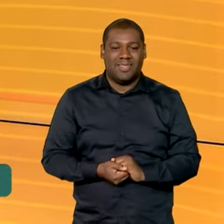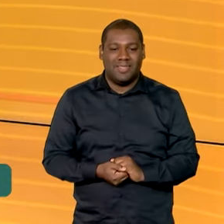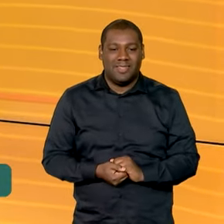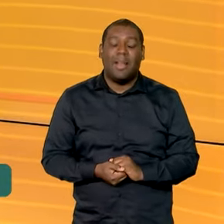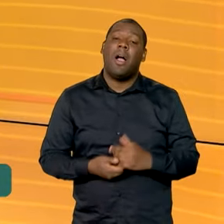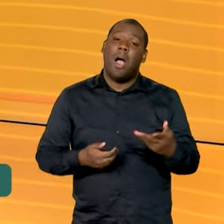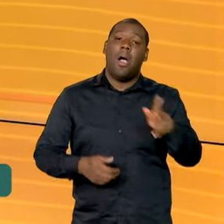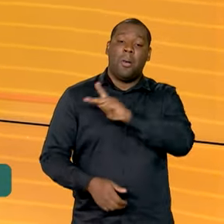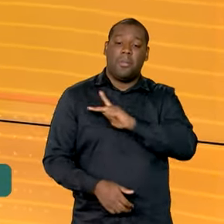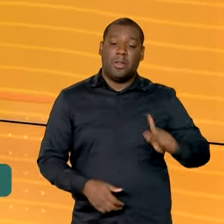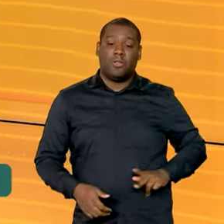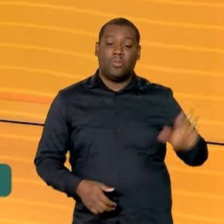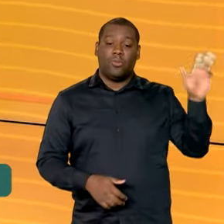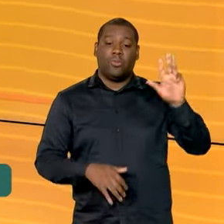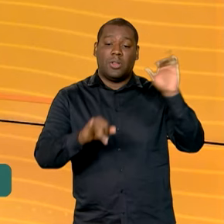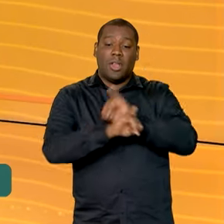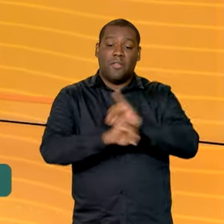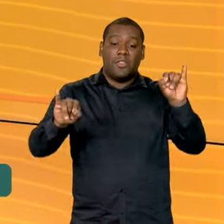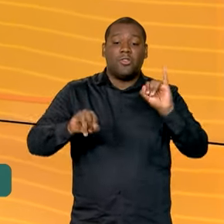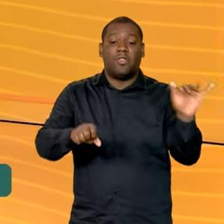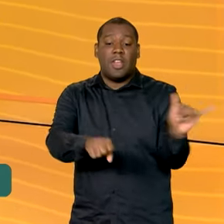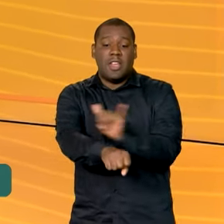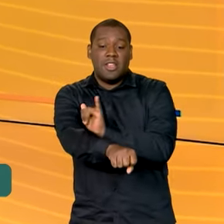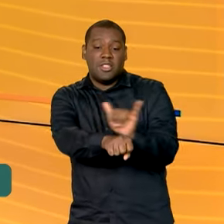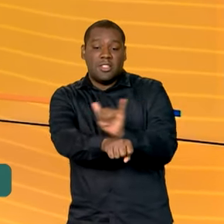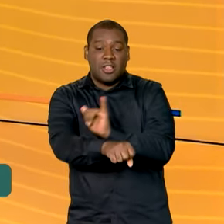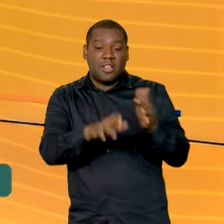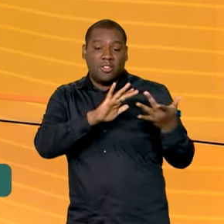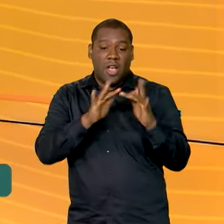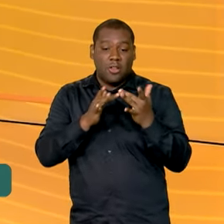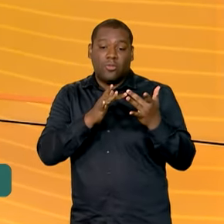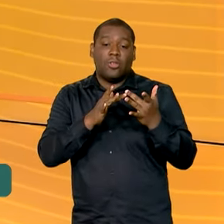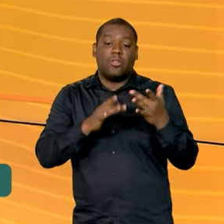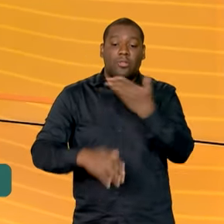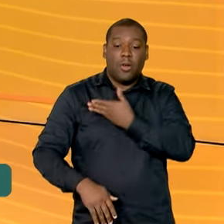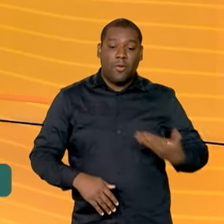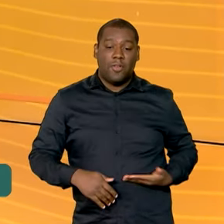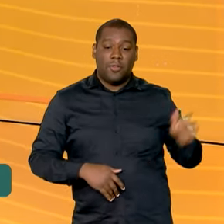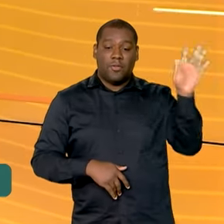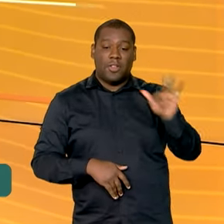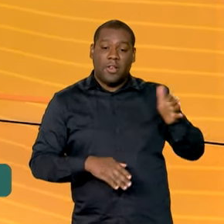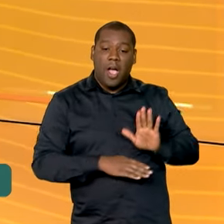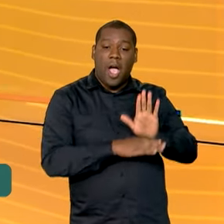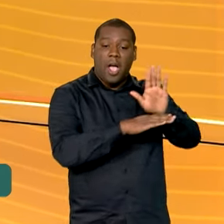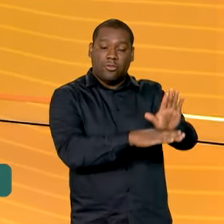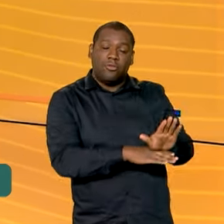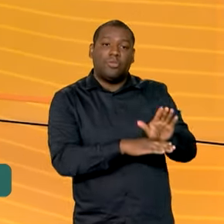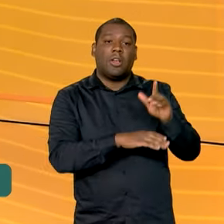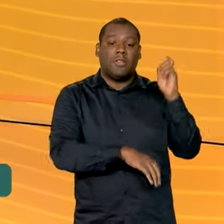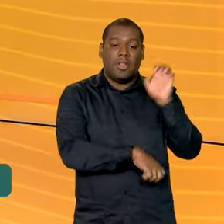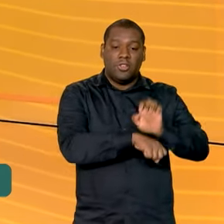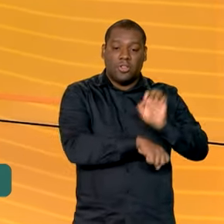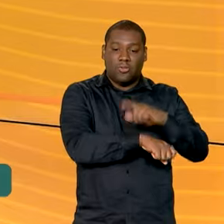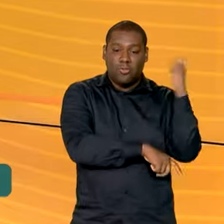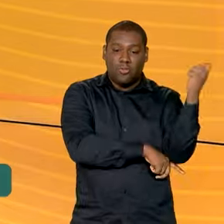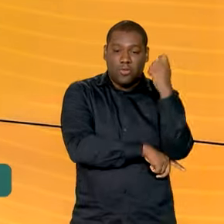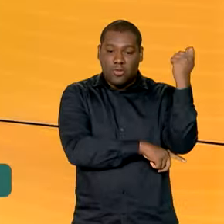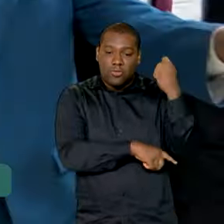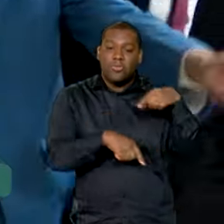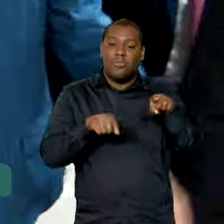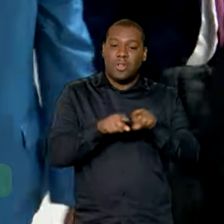e destacou as ações do governo para socorrer o Rio Grande do Sul, além do combate à fome, agronegócio e economia.